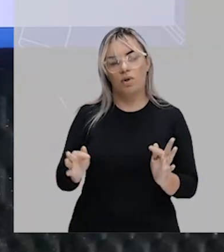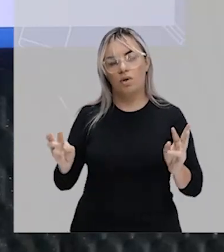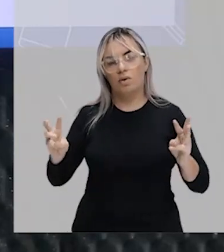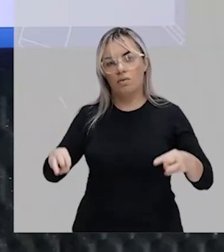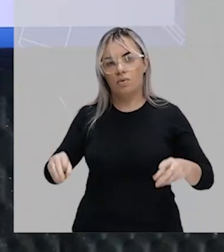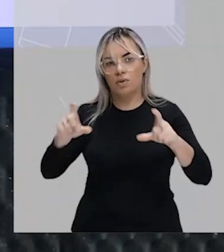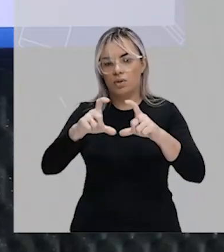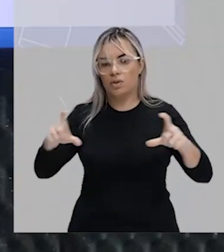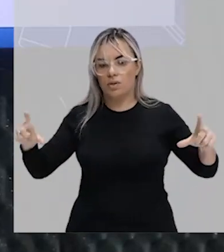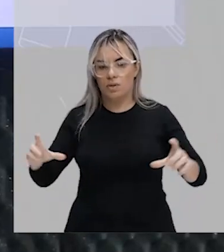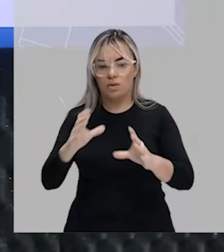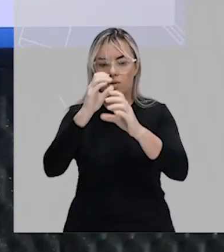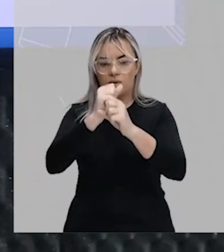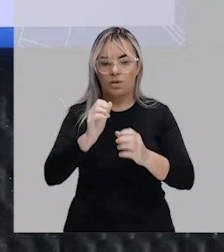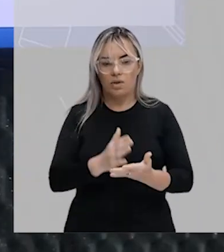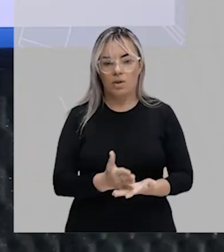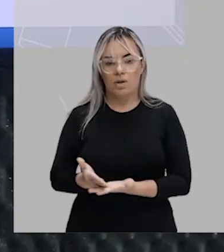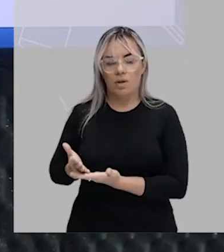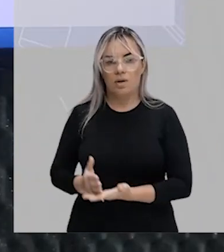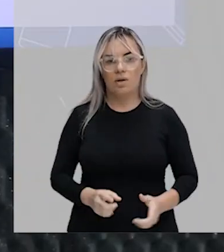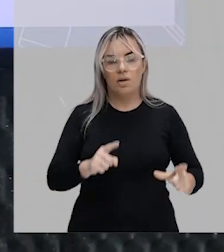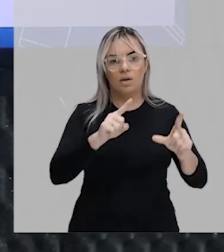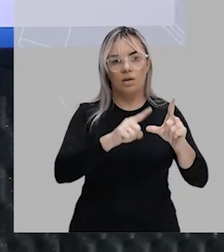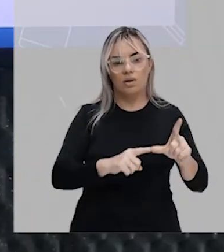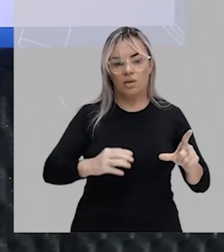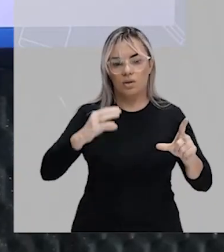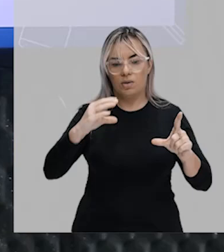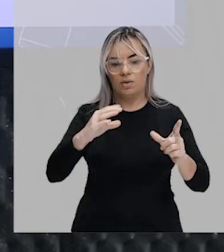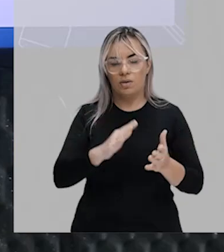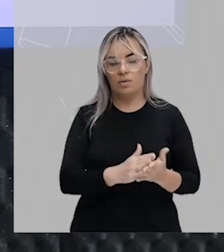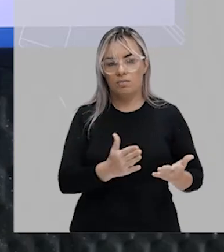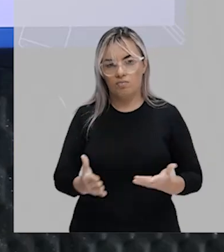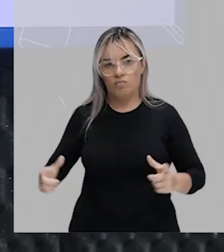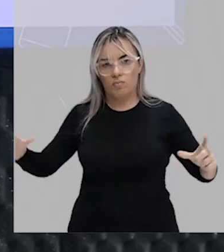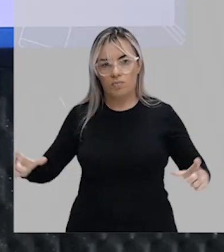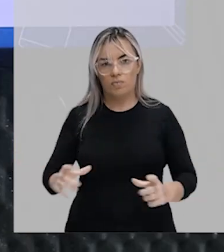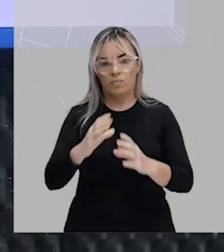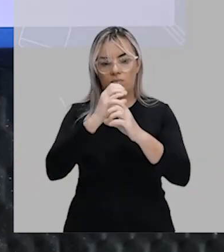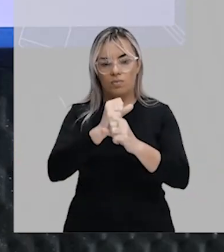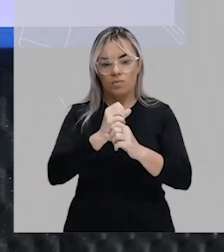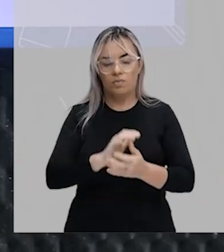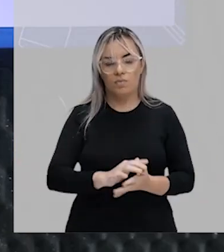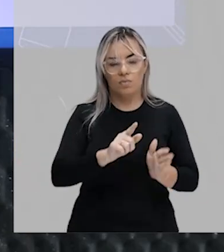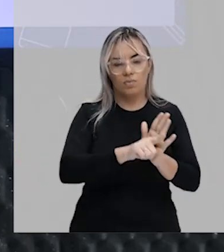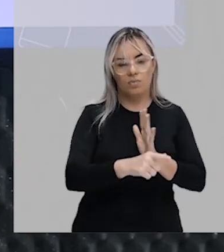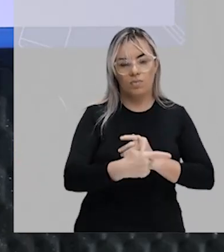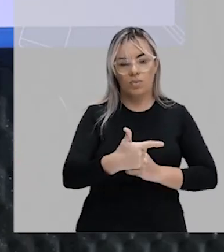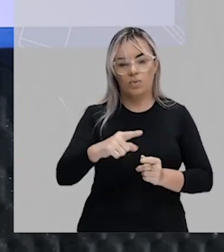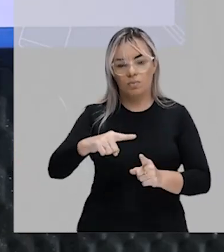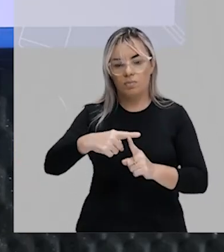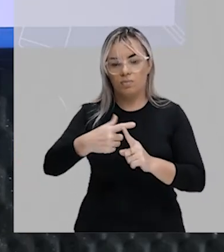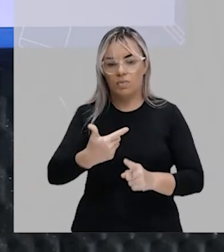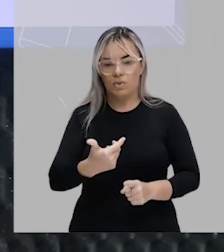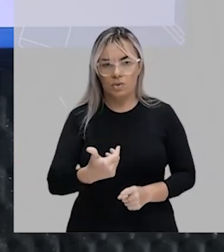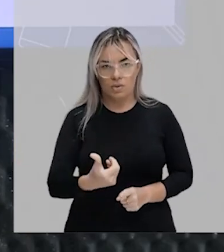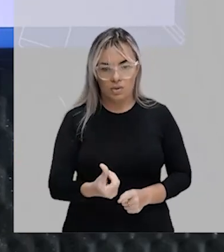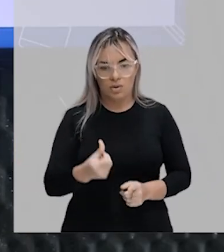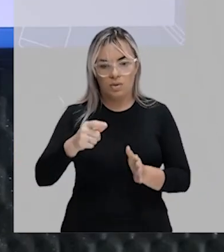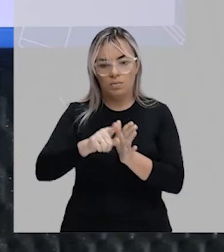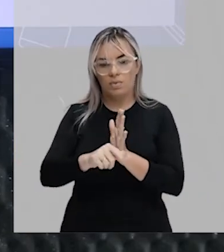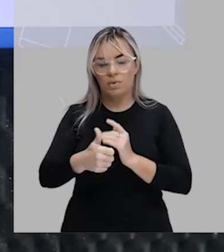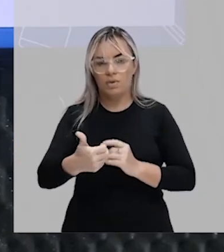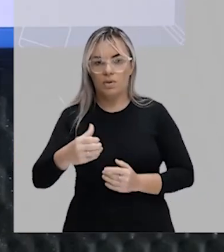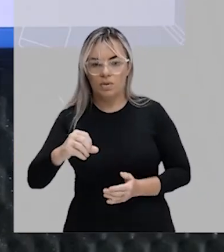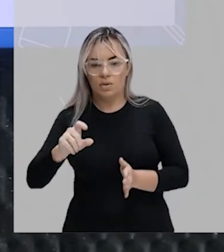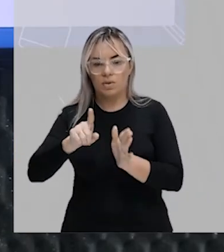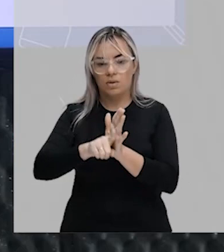Na próxima aí, eu tenho a letra C, mais uma expressão numérica, e ela é menos 2 mais 6, menos 10 menos 4.